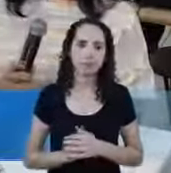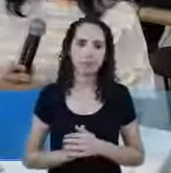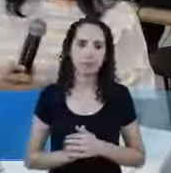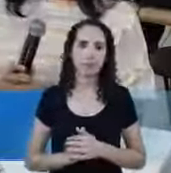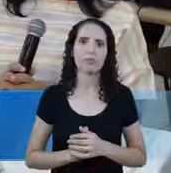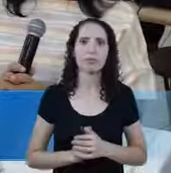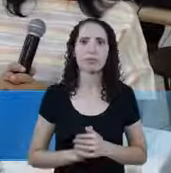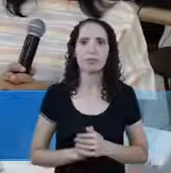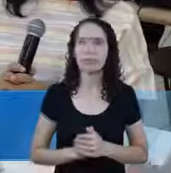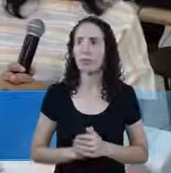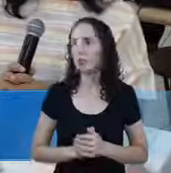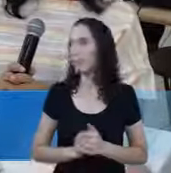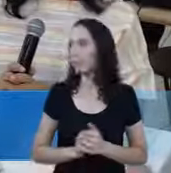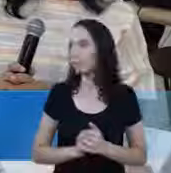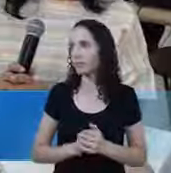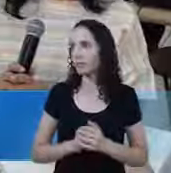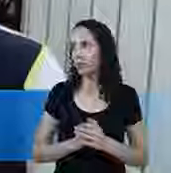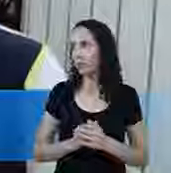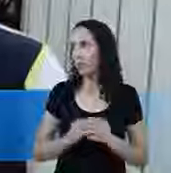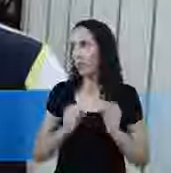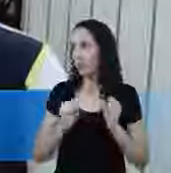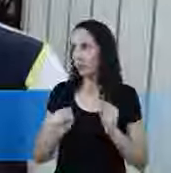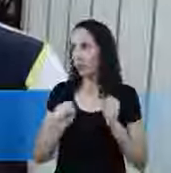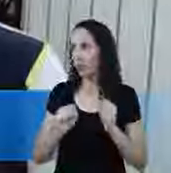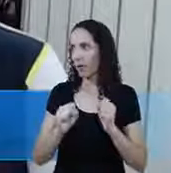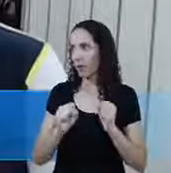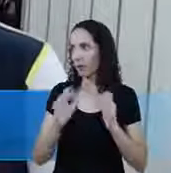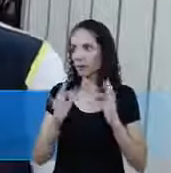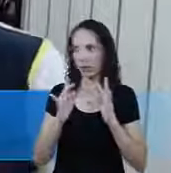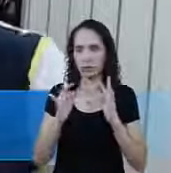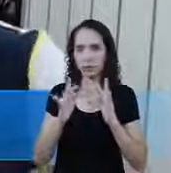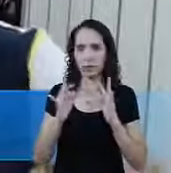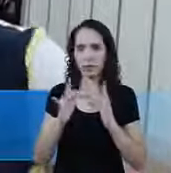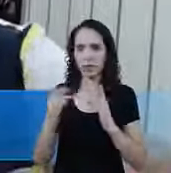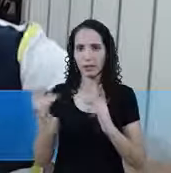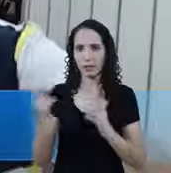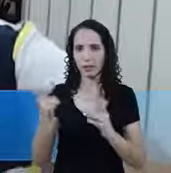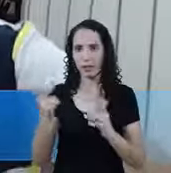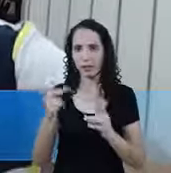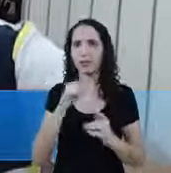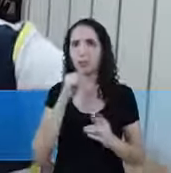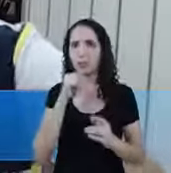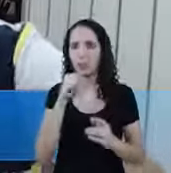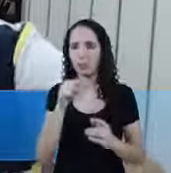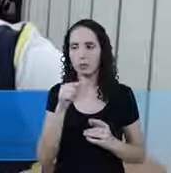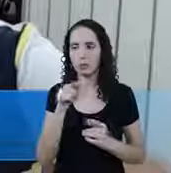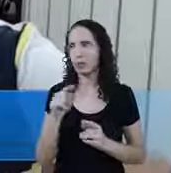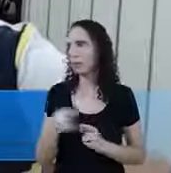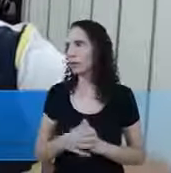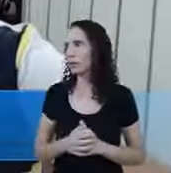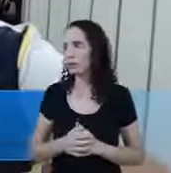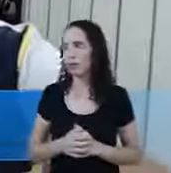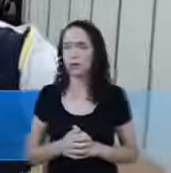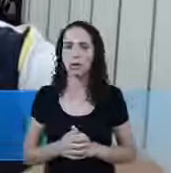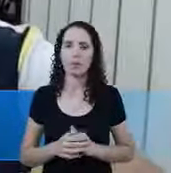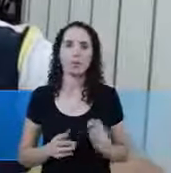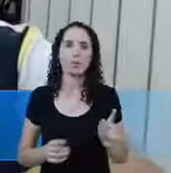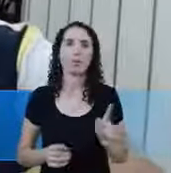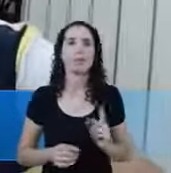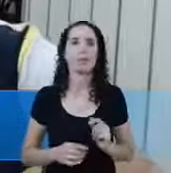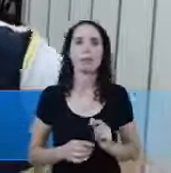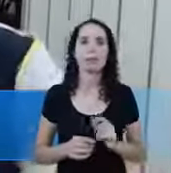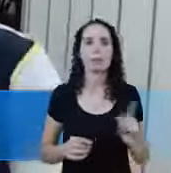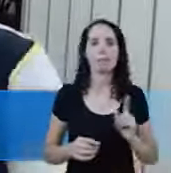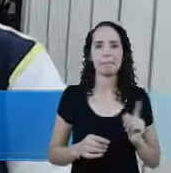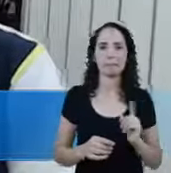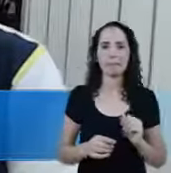foi mais rápido Nós podemos deixar o contato deles para tirar dúvida Ou a gente vai jogar tudo aqui para o site Para o WhatsApp do